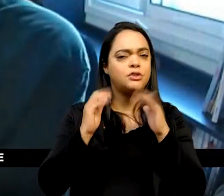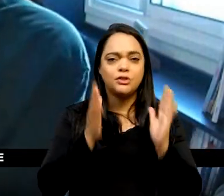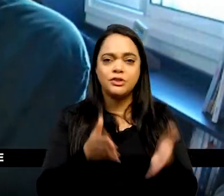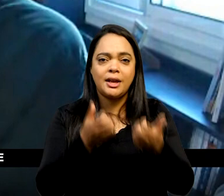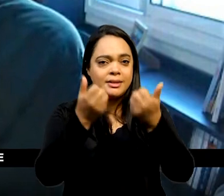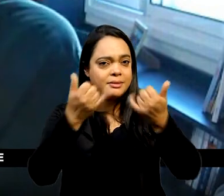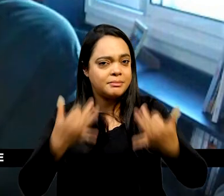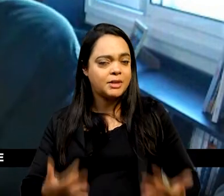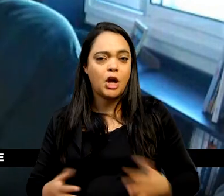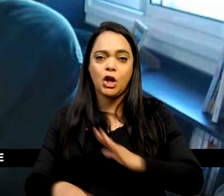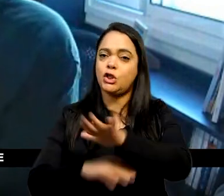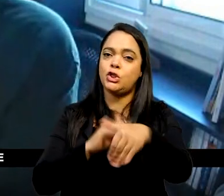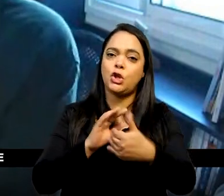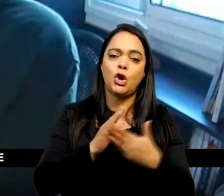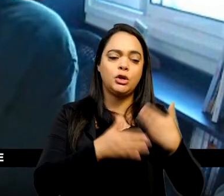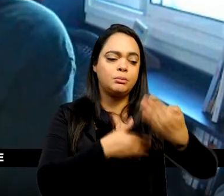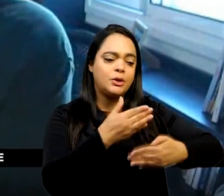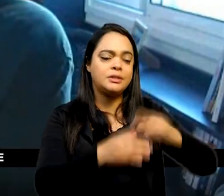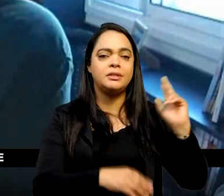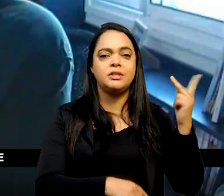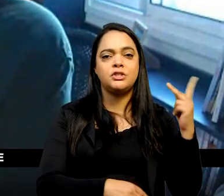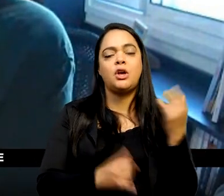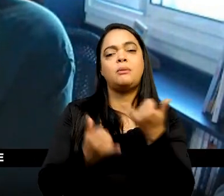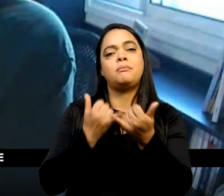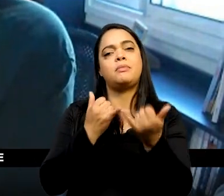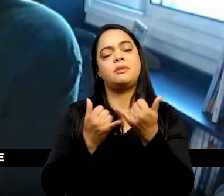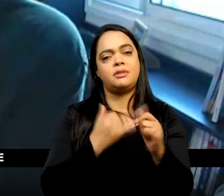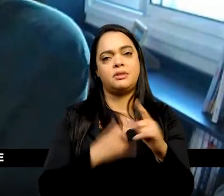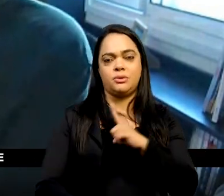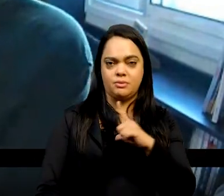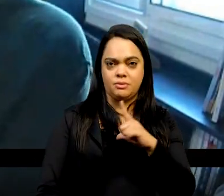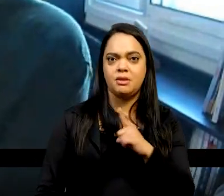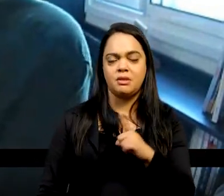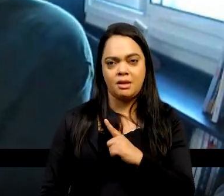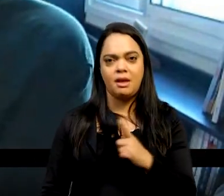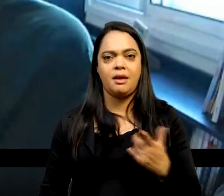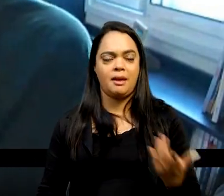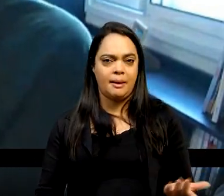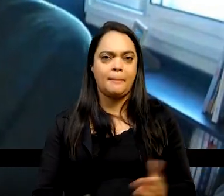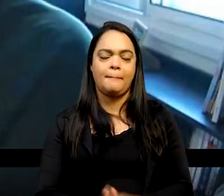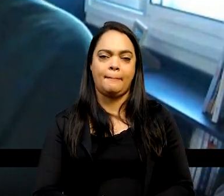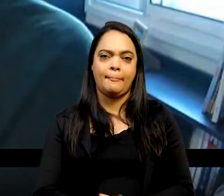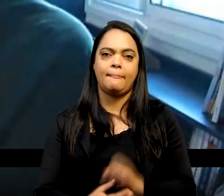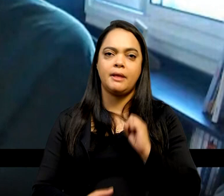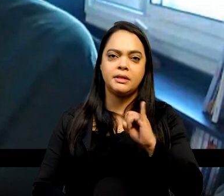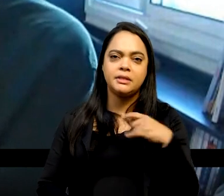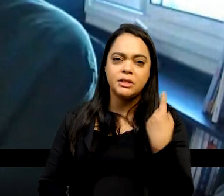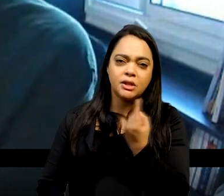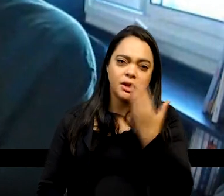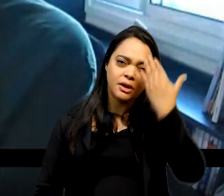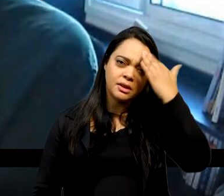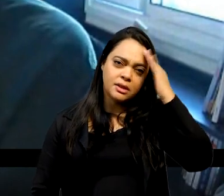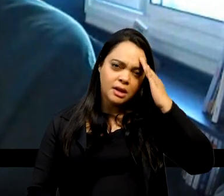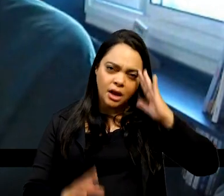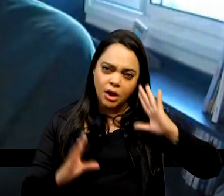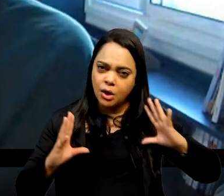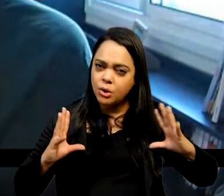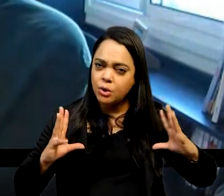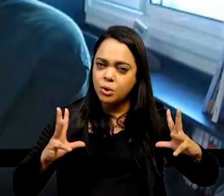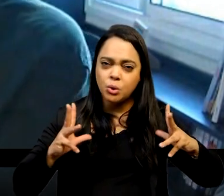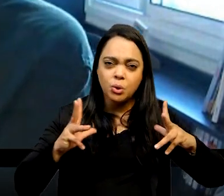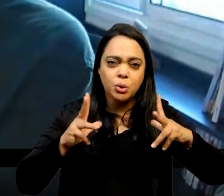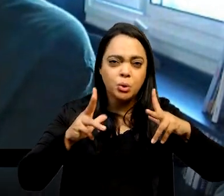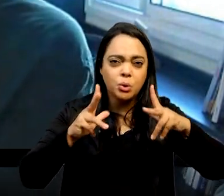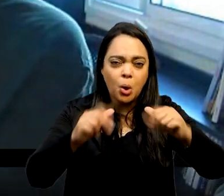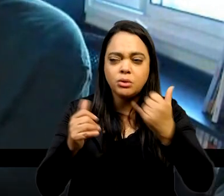são singulares, mas nenhum deles é completamente singular. Se nós entendermos que todos eles são absolutamente singulares